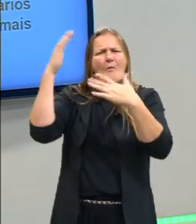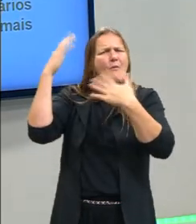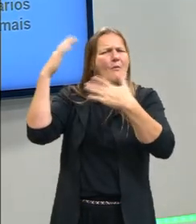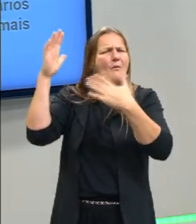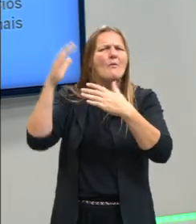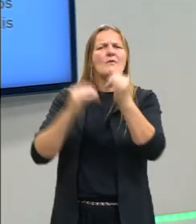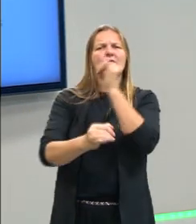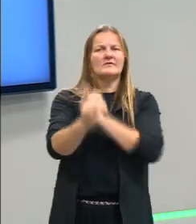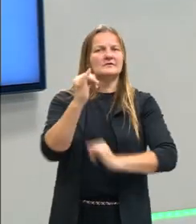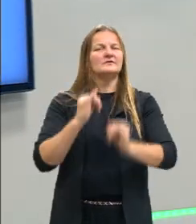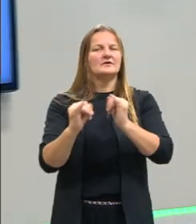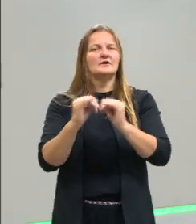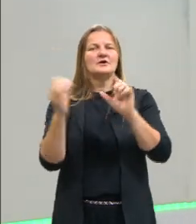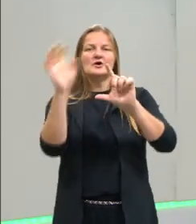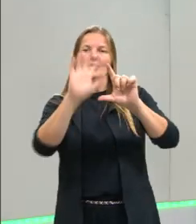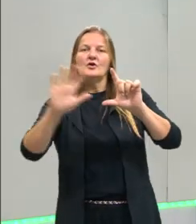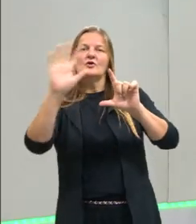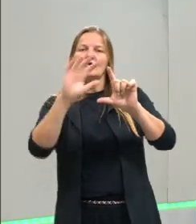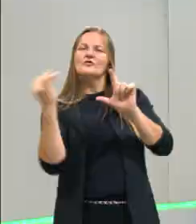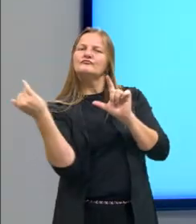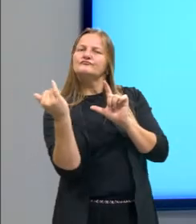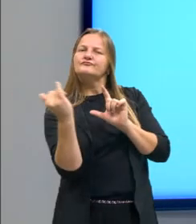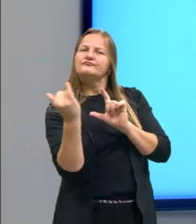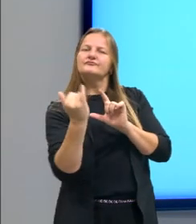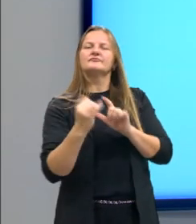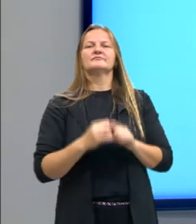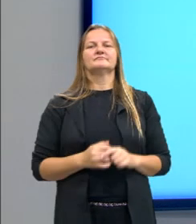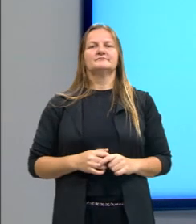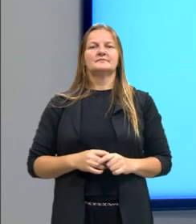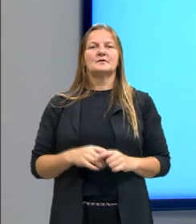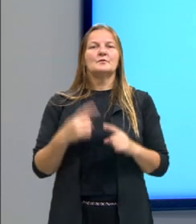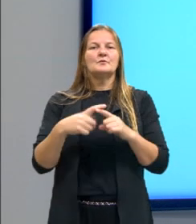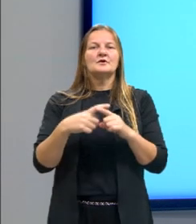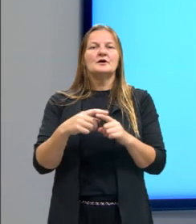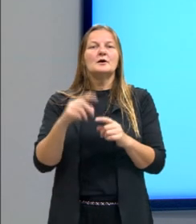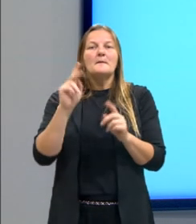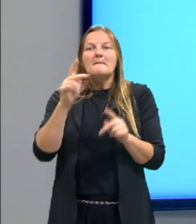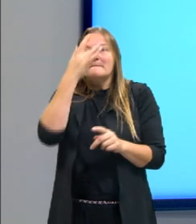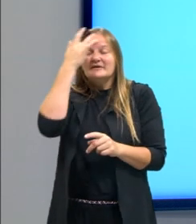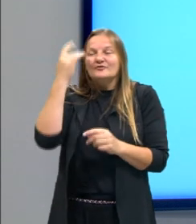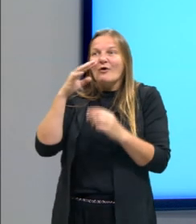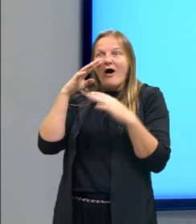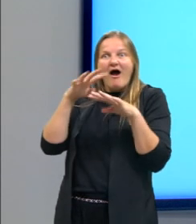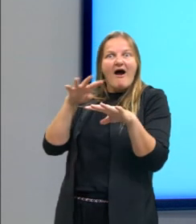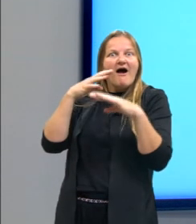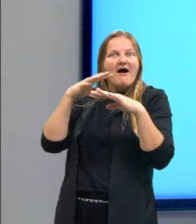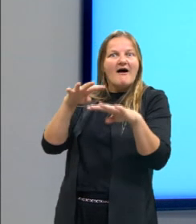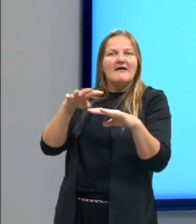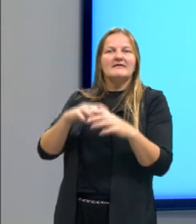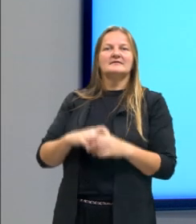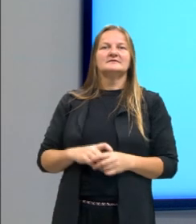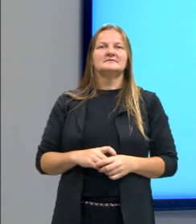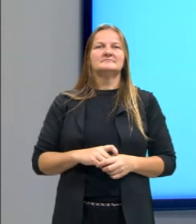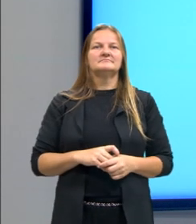disponibilizadas pelas plataformas digitais para seus usuários. Ponto. Primeiro período.